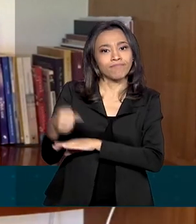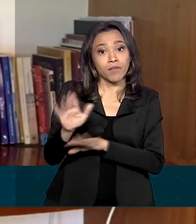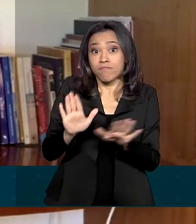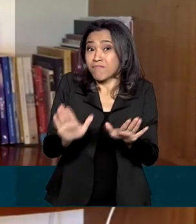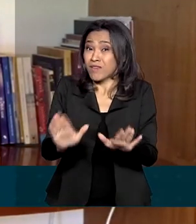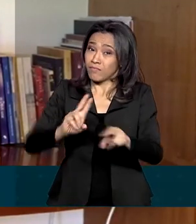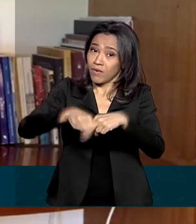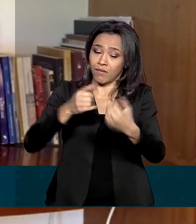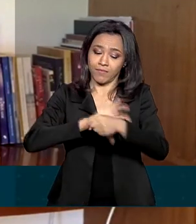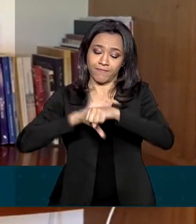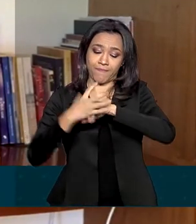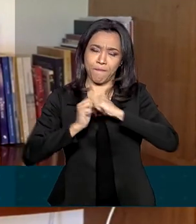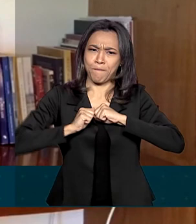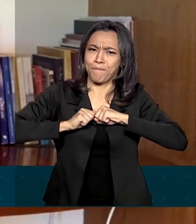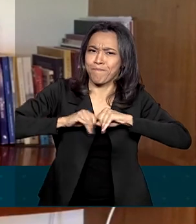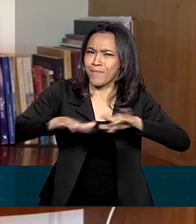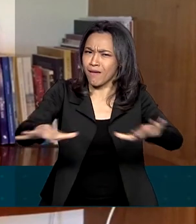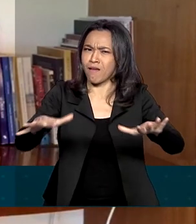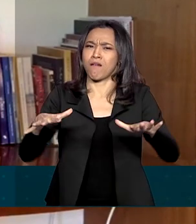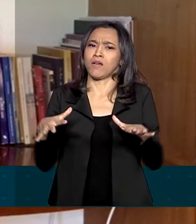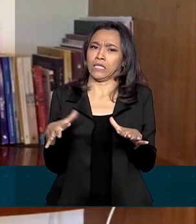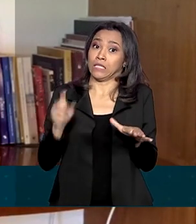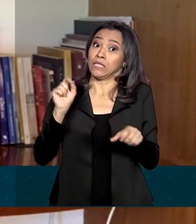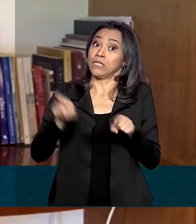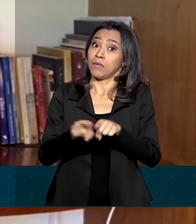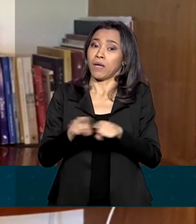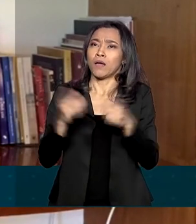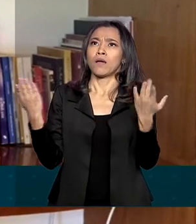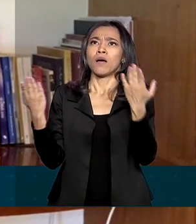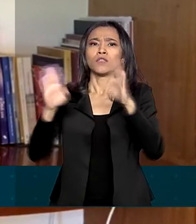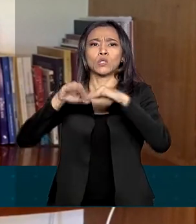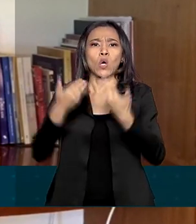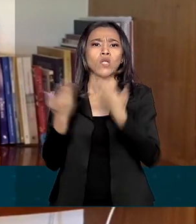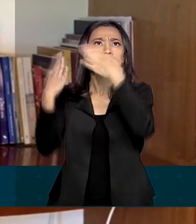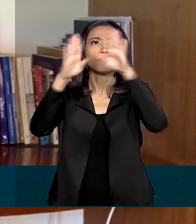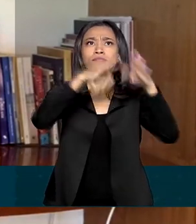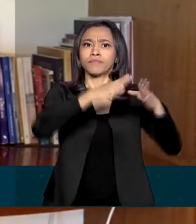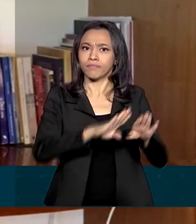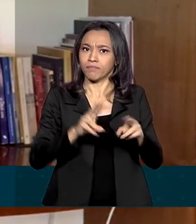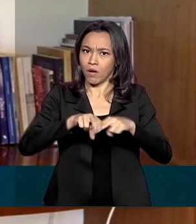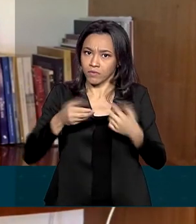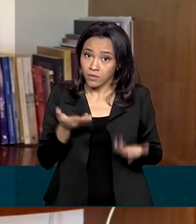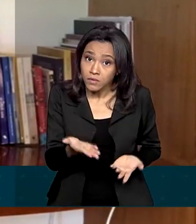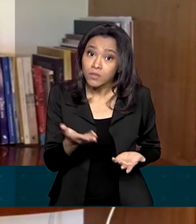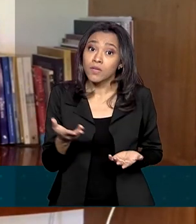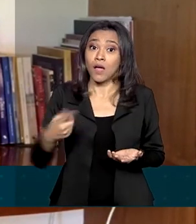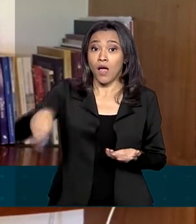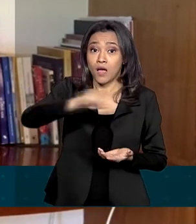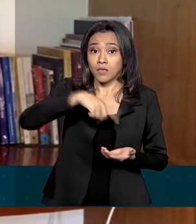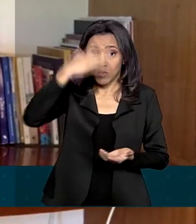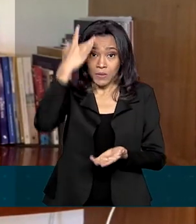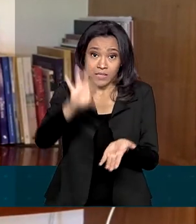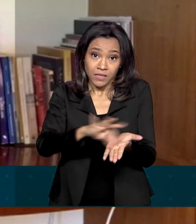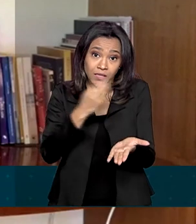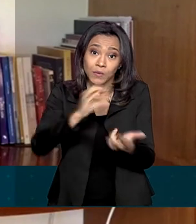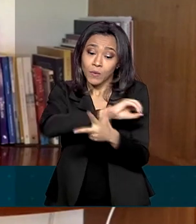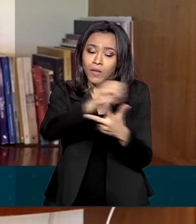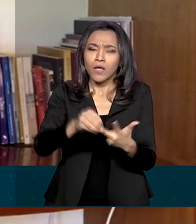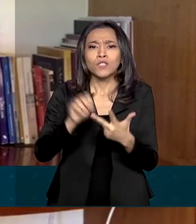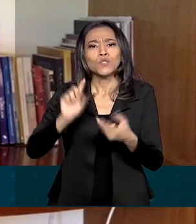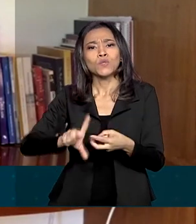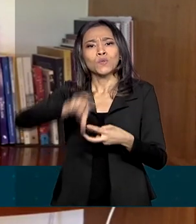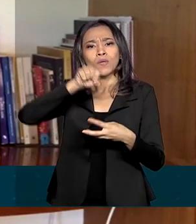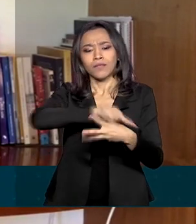mas com a pandemia do coronavírus e a suspensão das aulas presenciais, os inscritos agora vão poder escolher